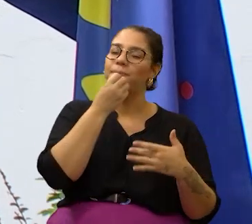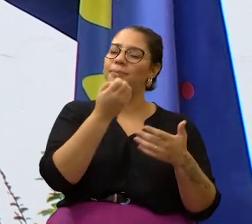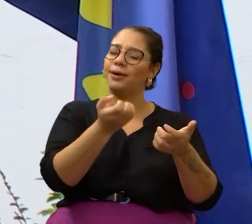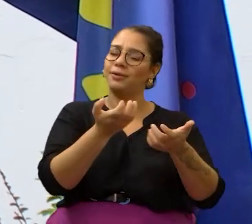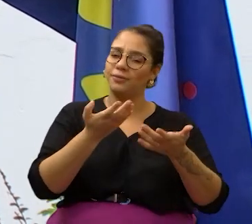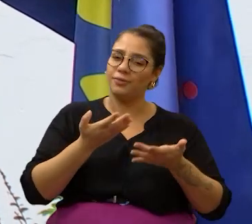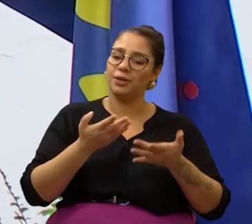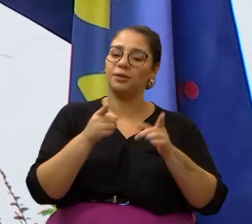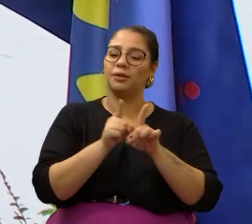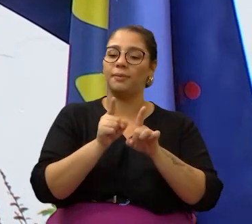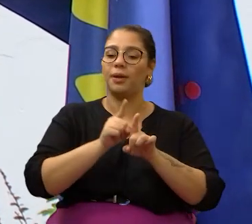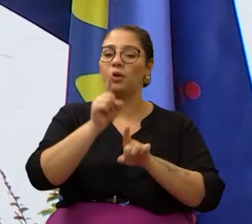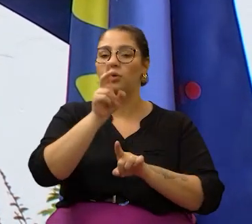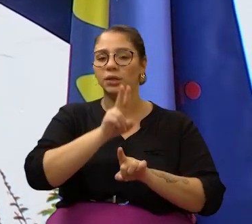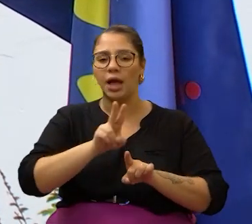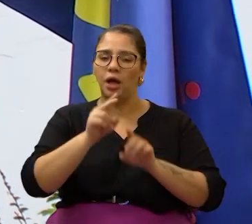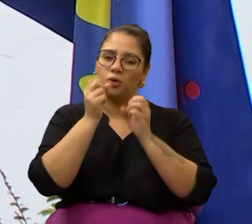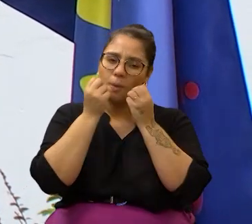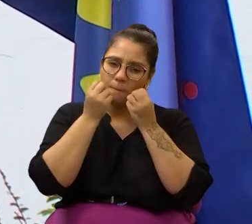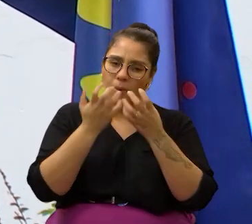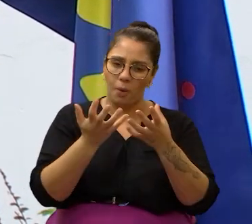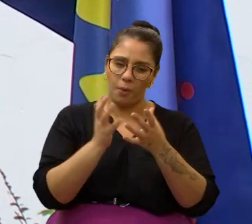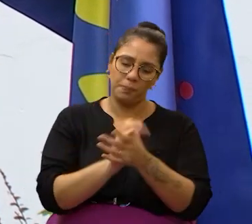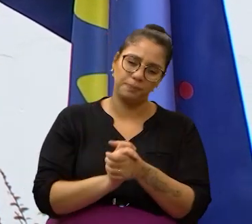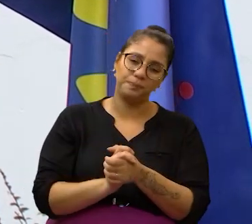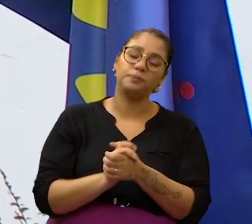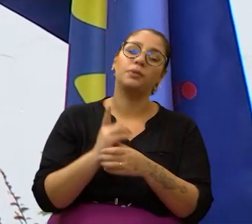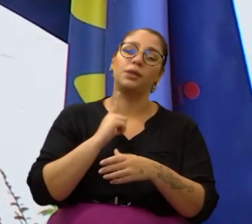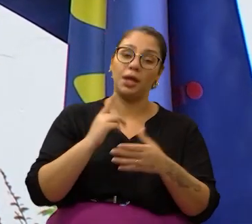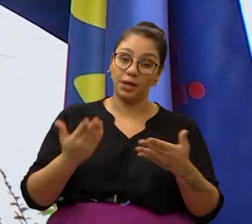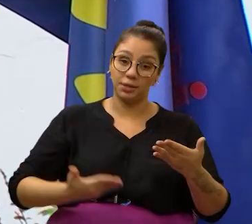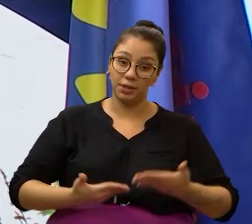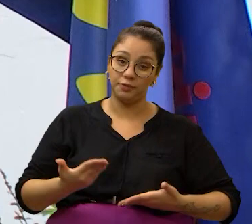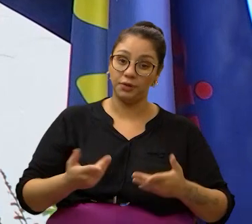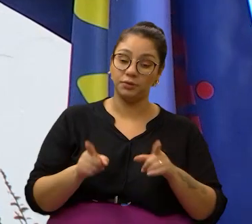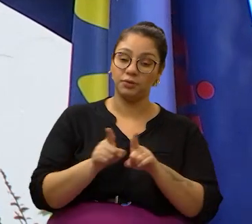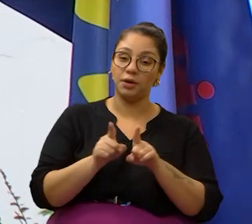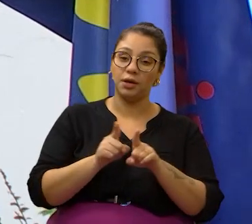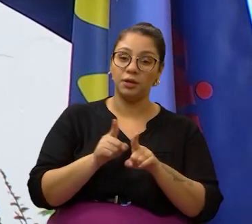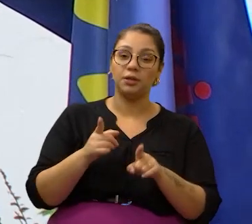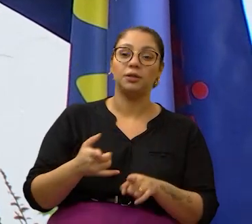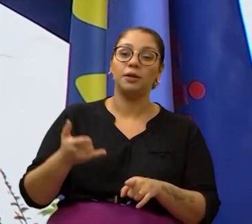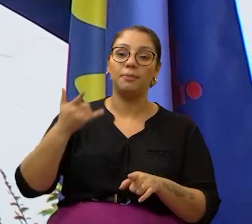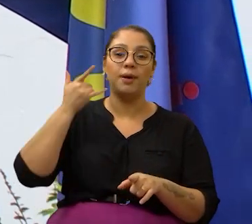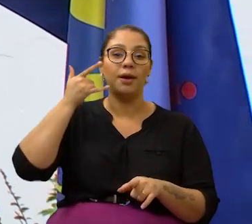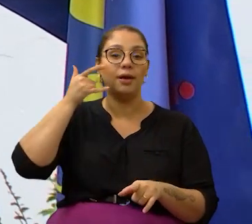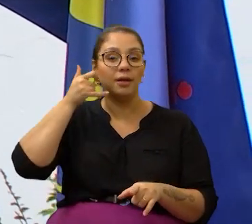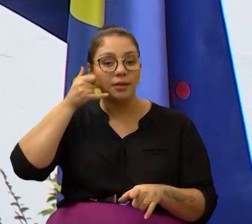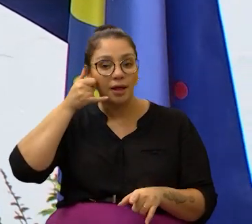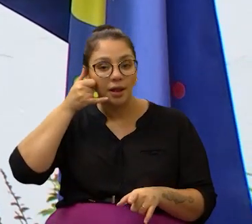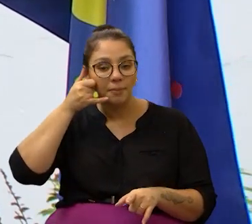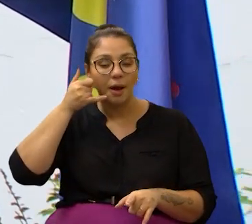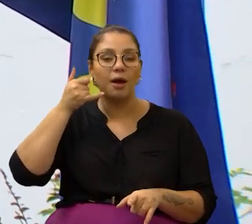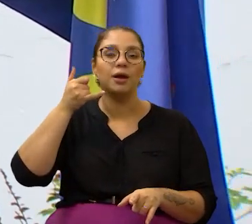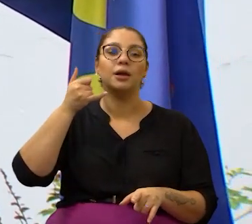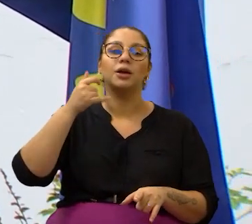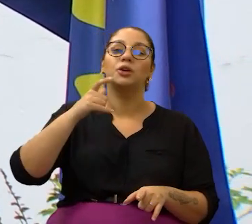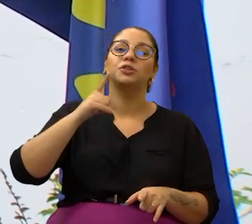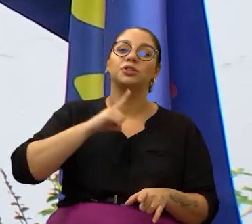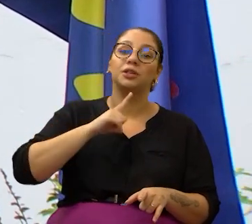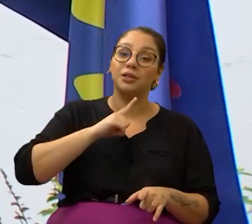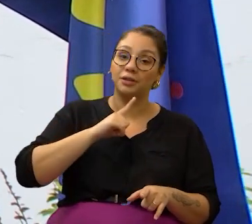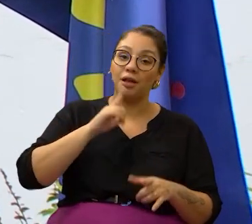será muito bem usada. Também nós temos o serviço de telemarketing, que faz o contato por